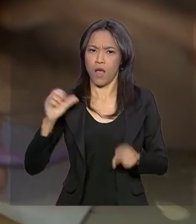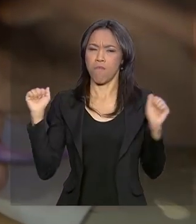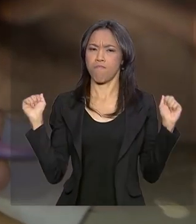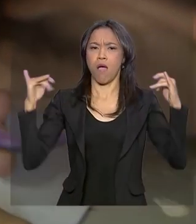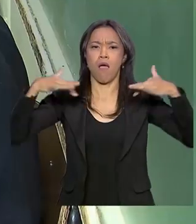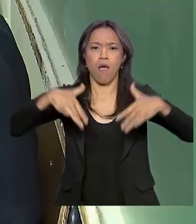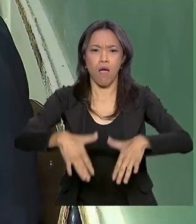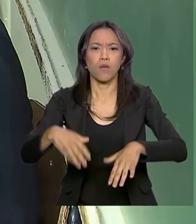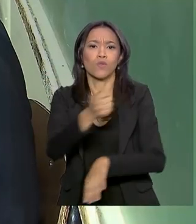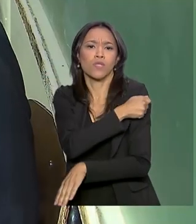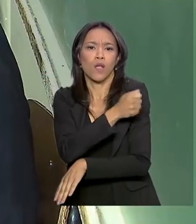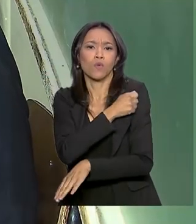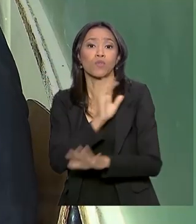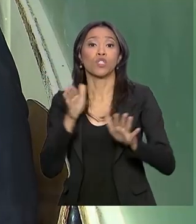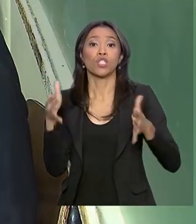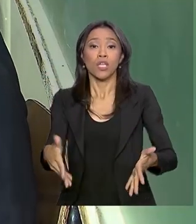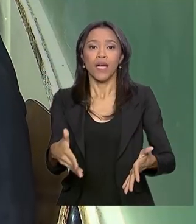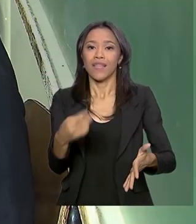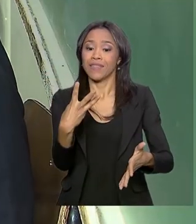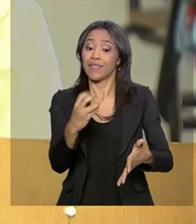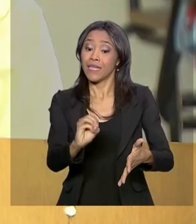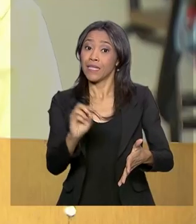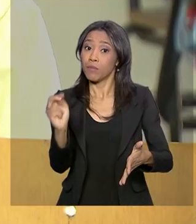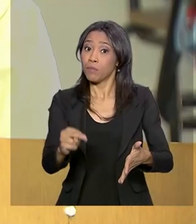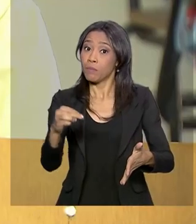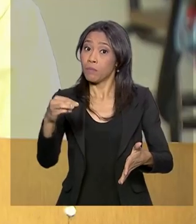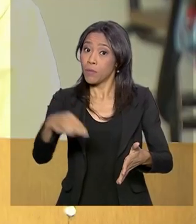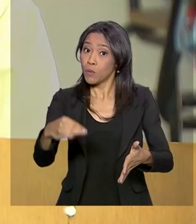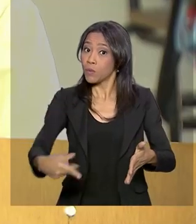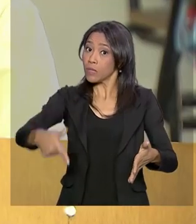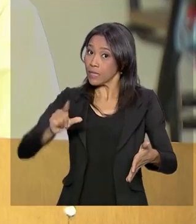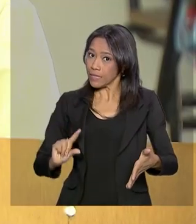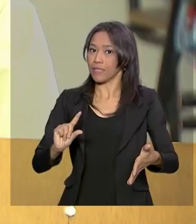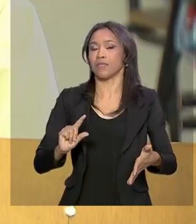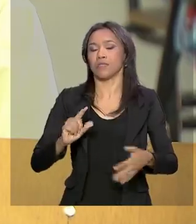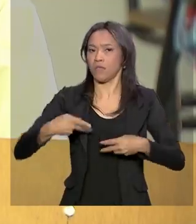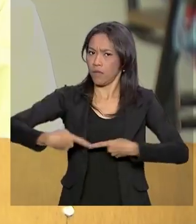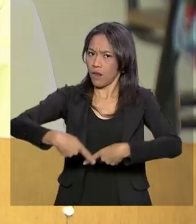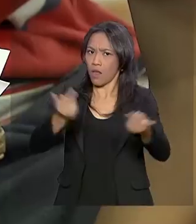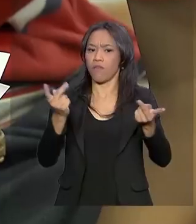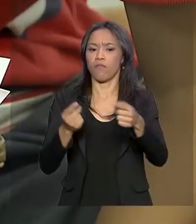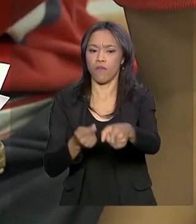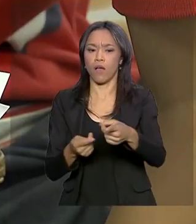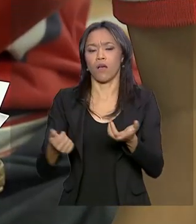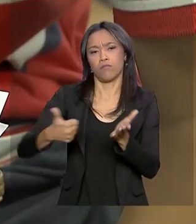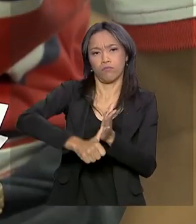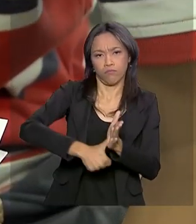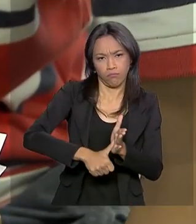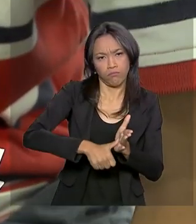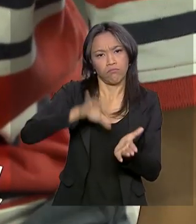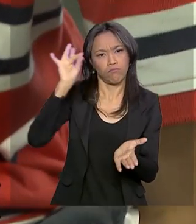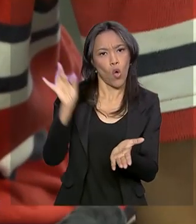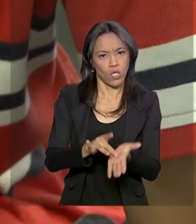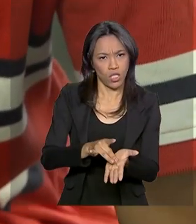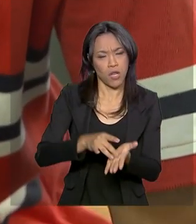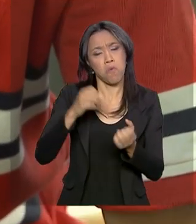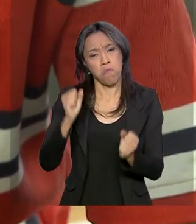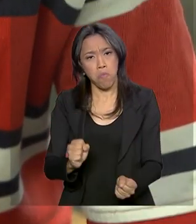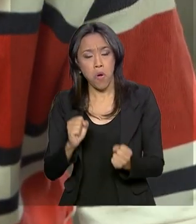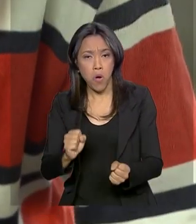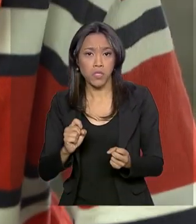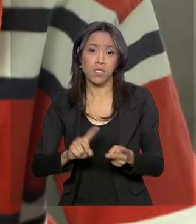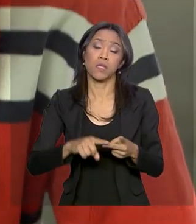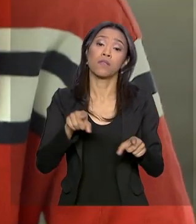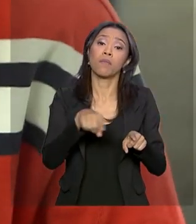aos locais das provas com pelo menos 30 minutos de antecedência e devem levar um documento original de identificação, que pode ser a identidade ou